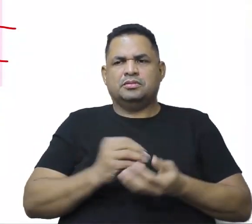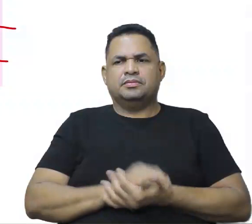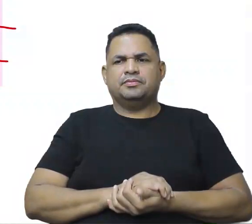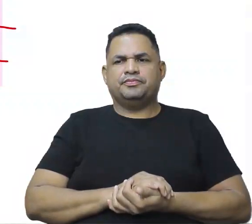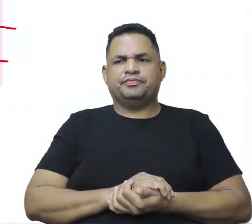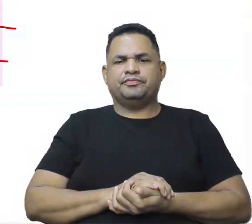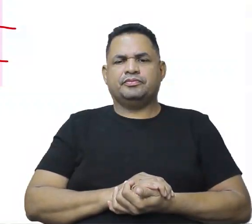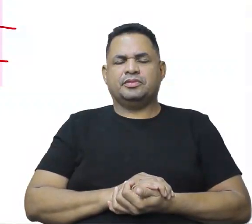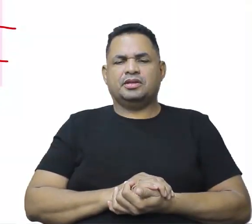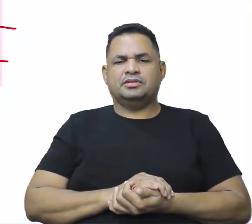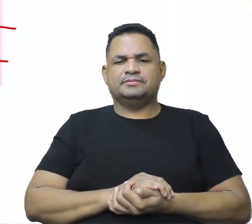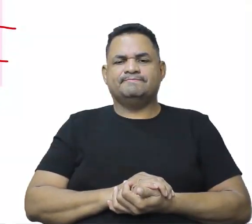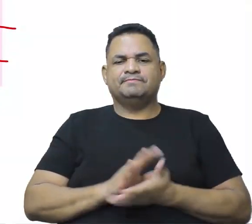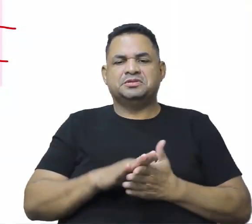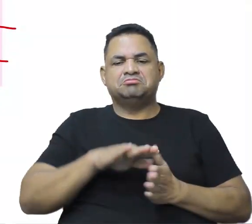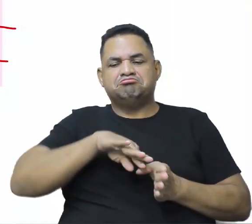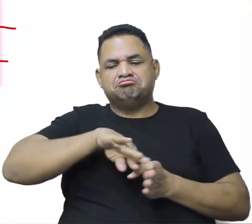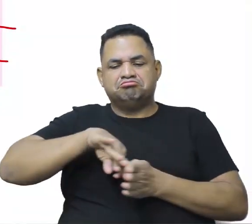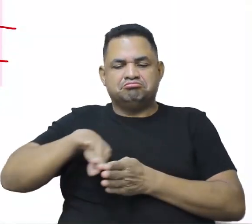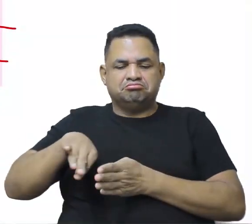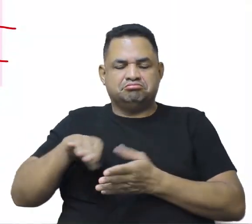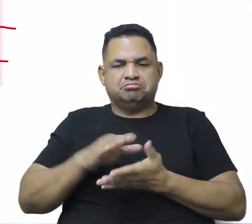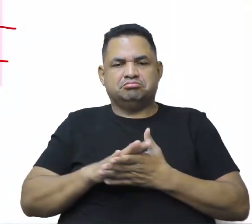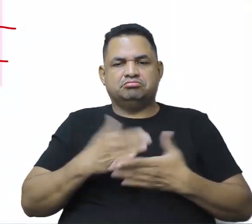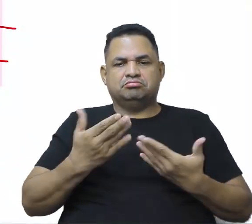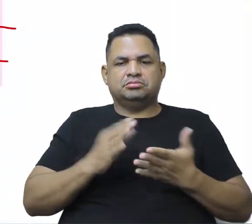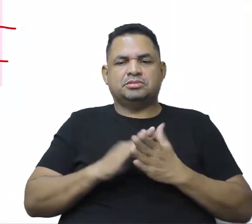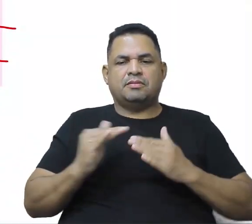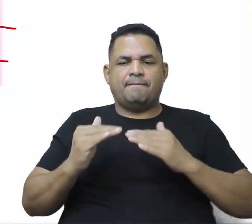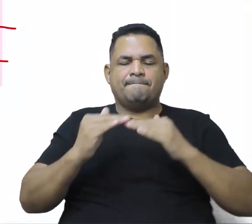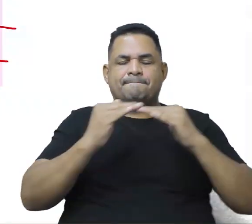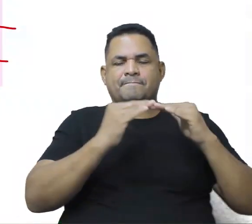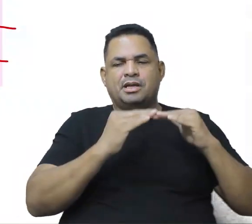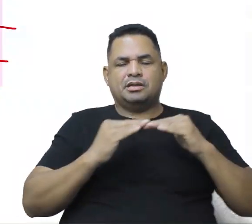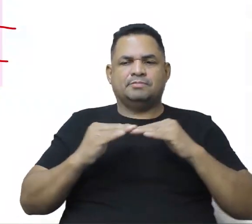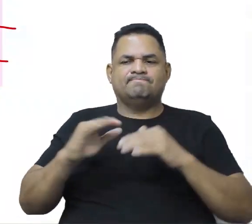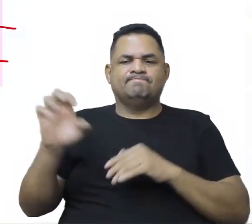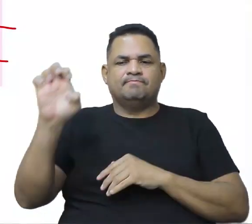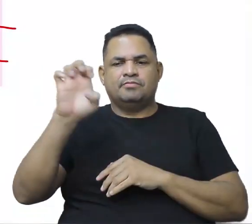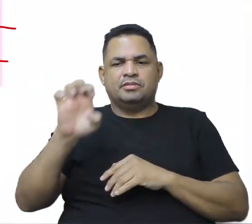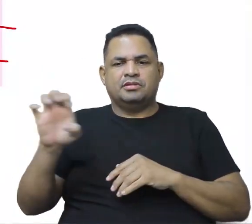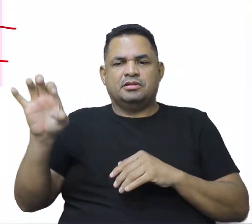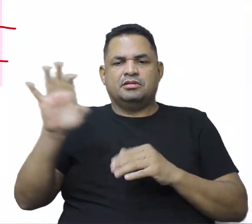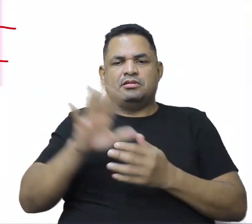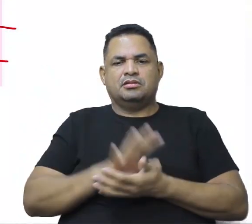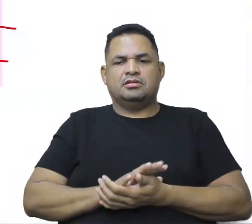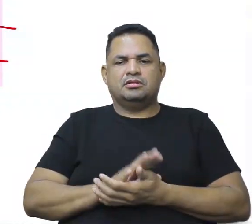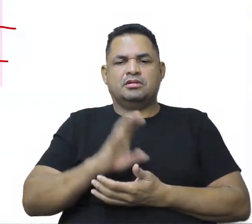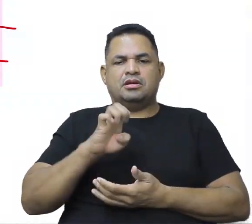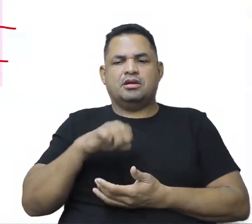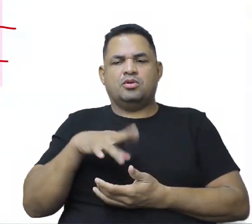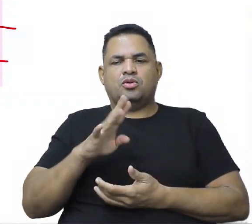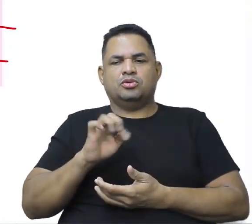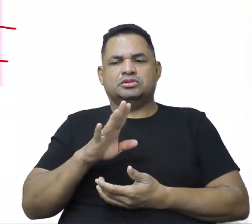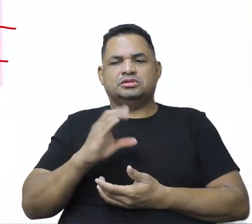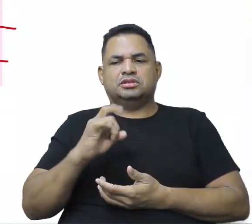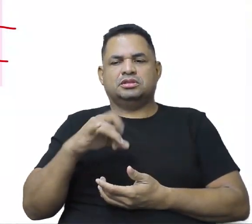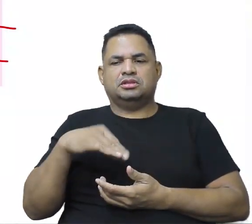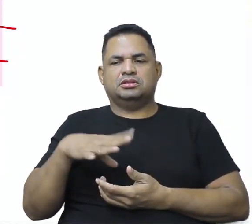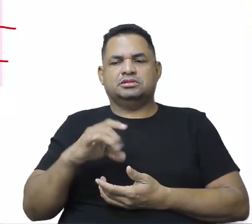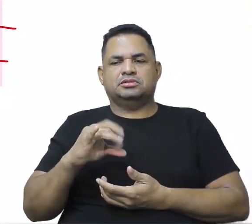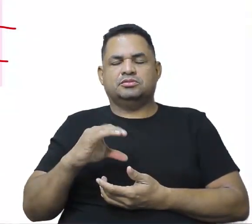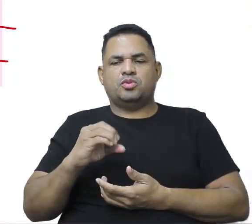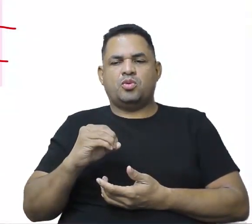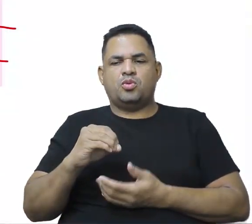sendo colocado em margem esse padrão europeu, né? A gente chama de eurocentrismo. É quando